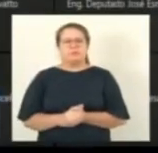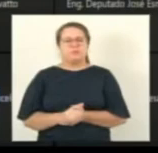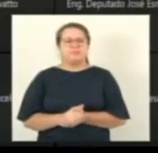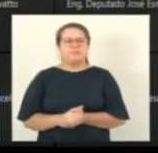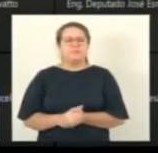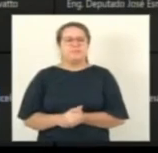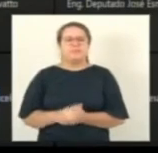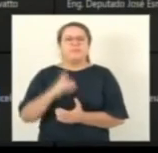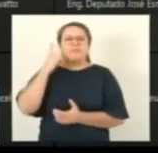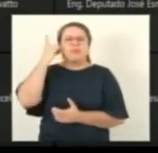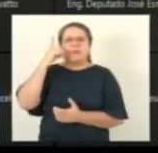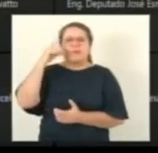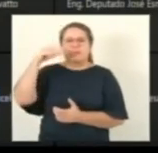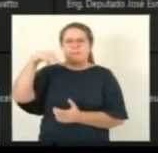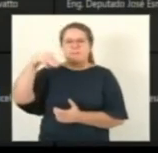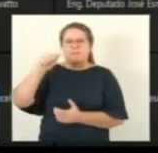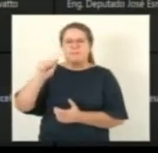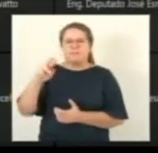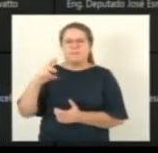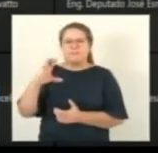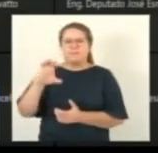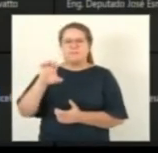deputado Marcelo Santos